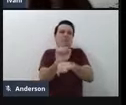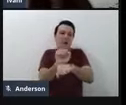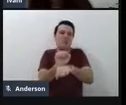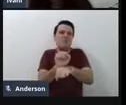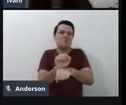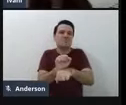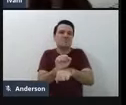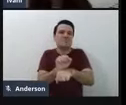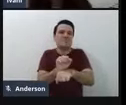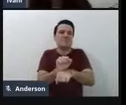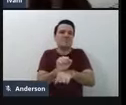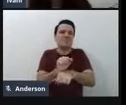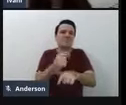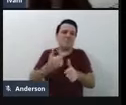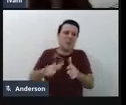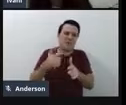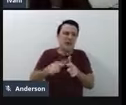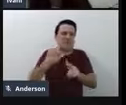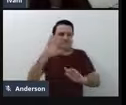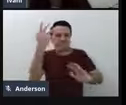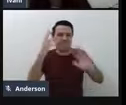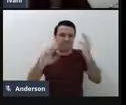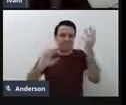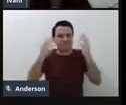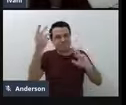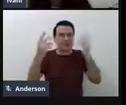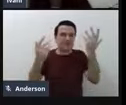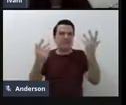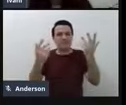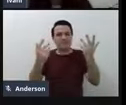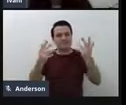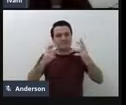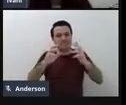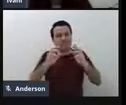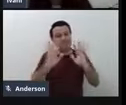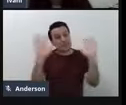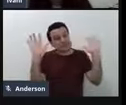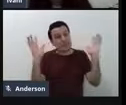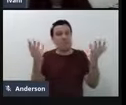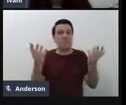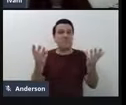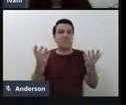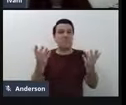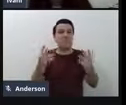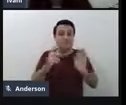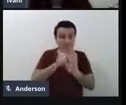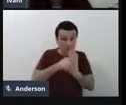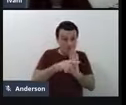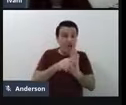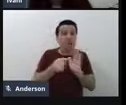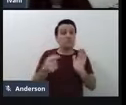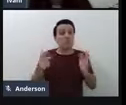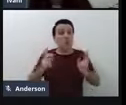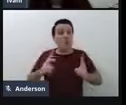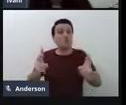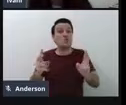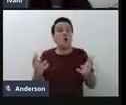que nos fizeram aí caminhar por caminhos um pouquinho diferentes, mas esse projeto, ele continua hoje